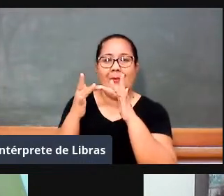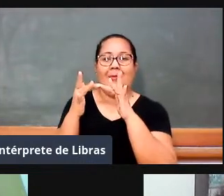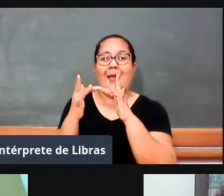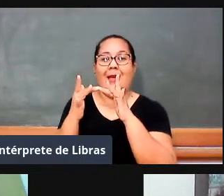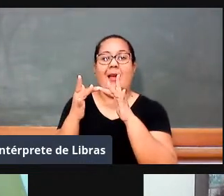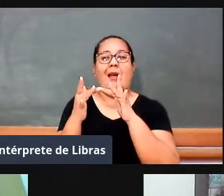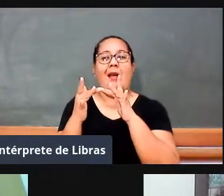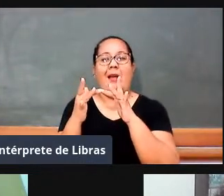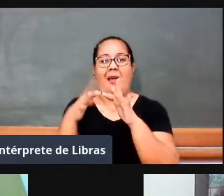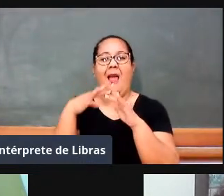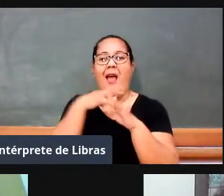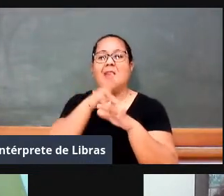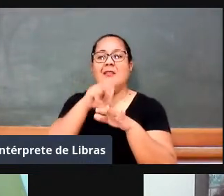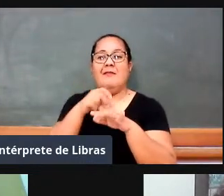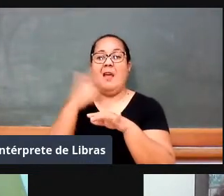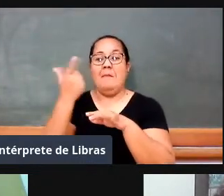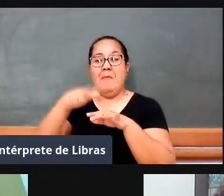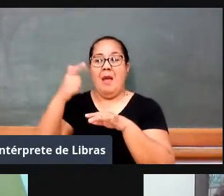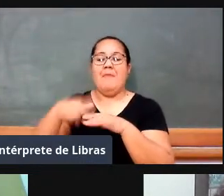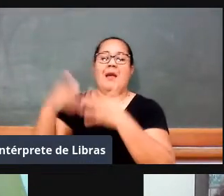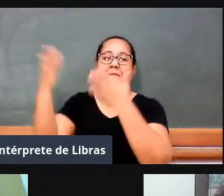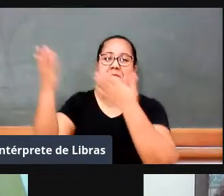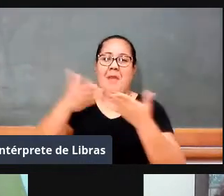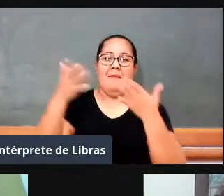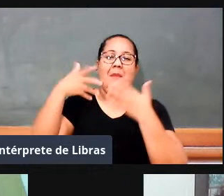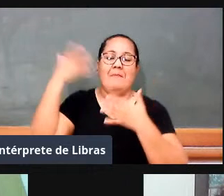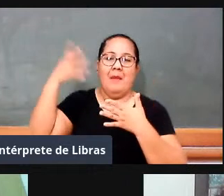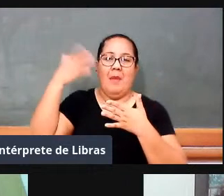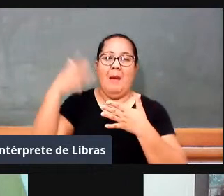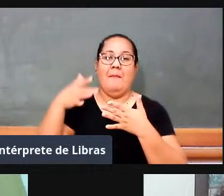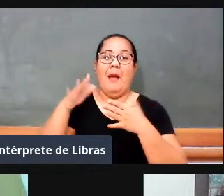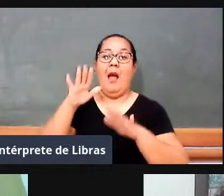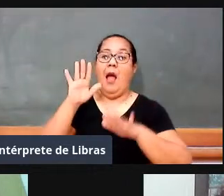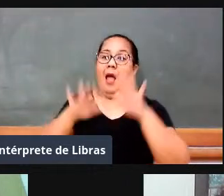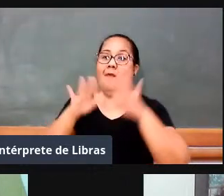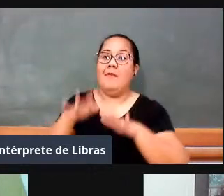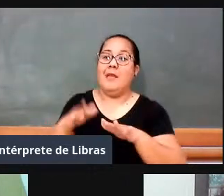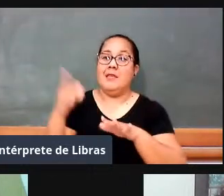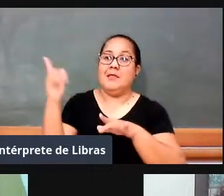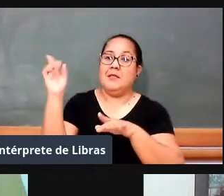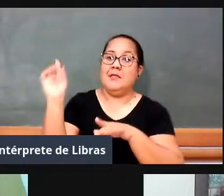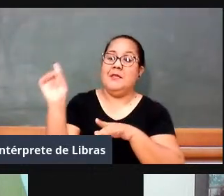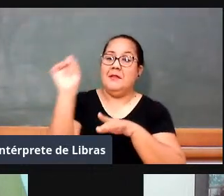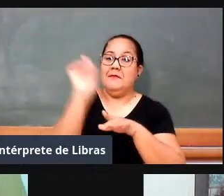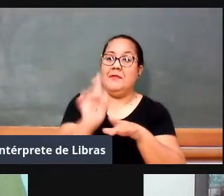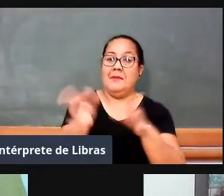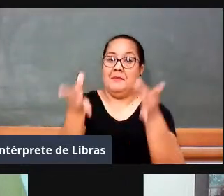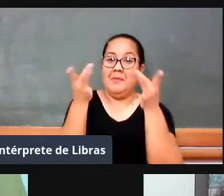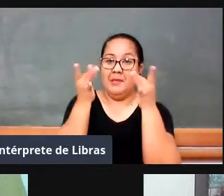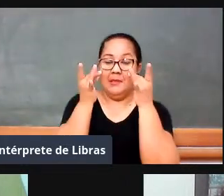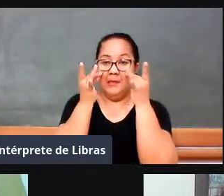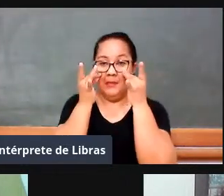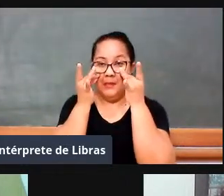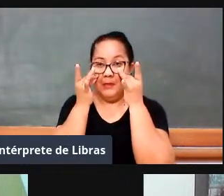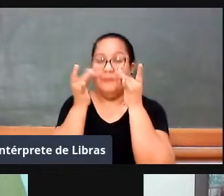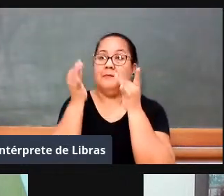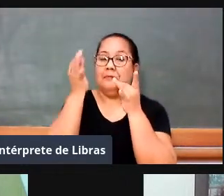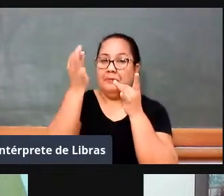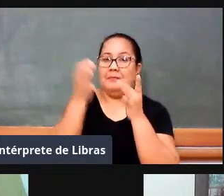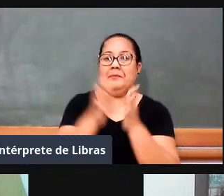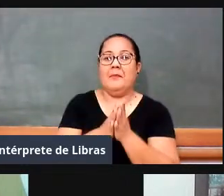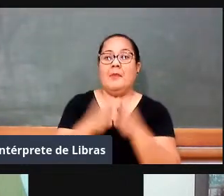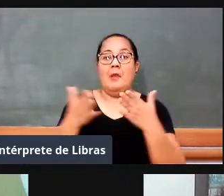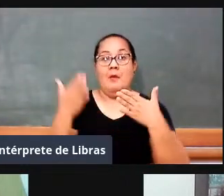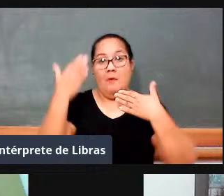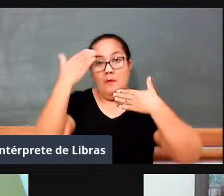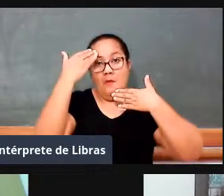convites, com certeza, inclusive, convites presenciais, professor Wagner, para estar aqui conosco. A gente agradece a